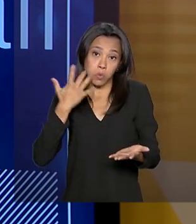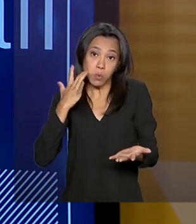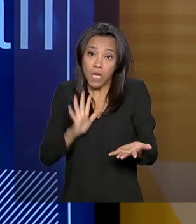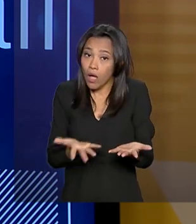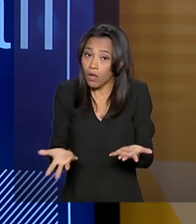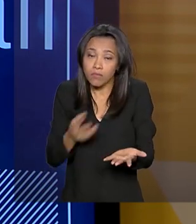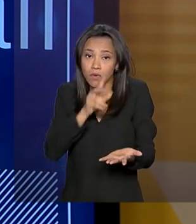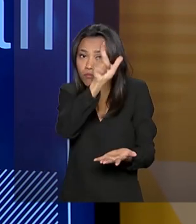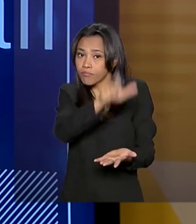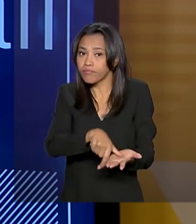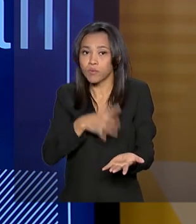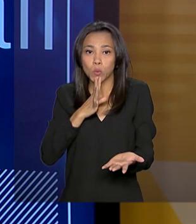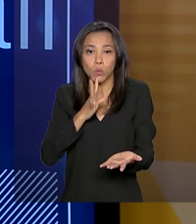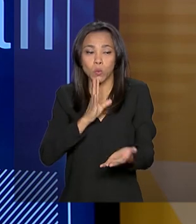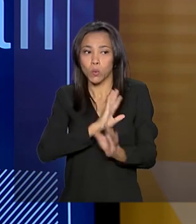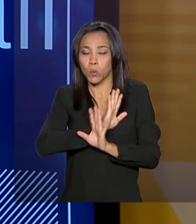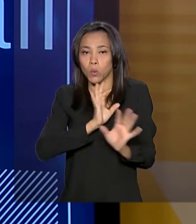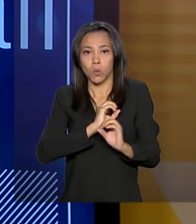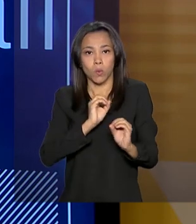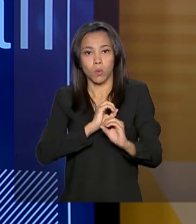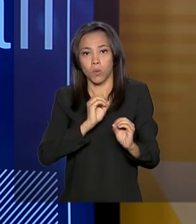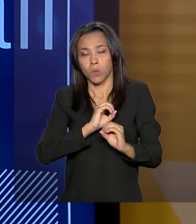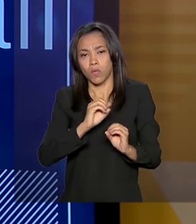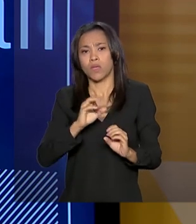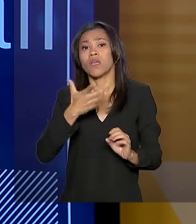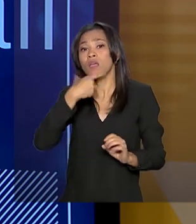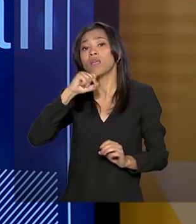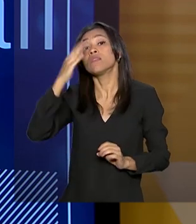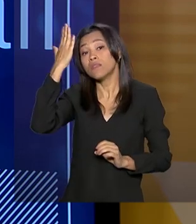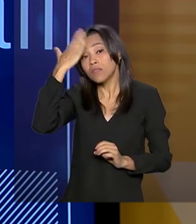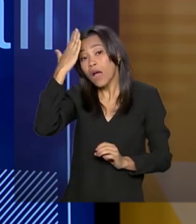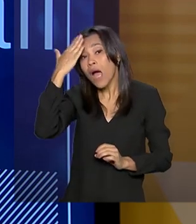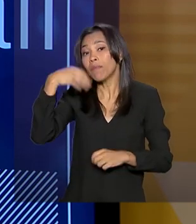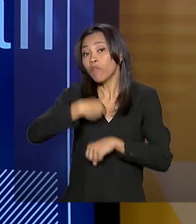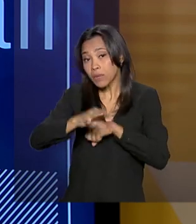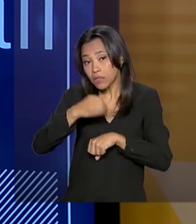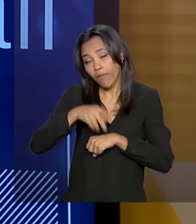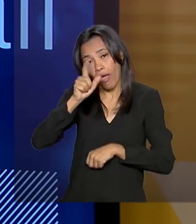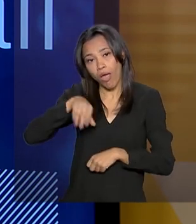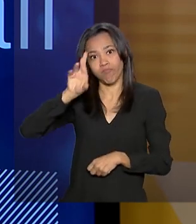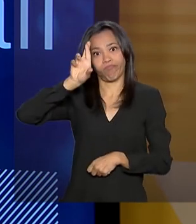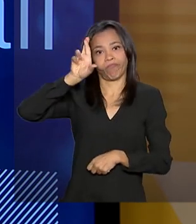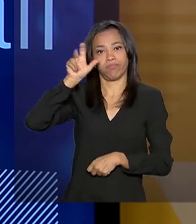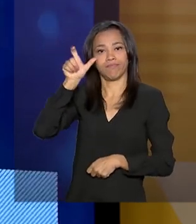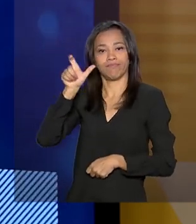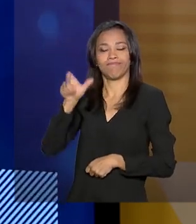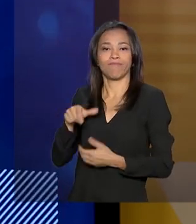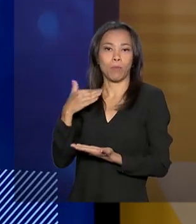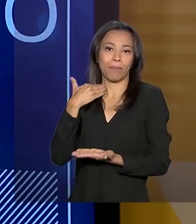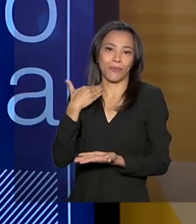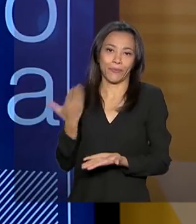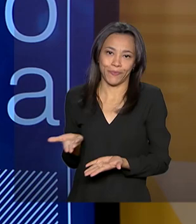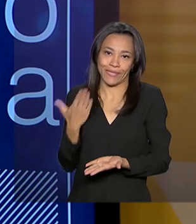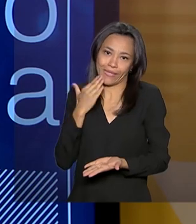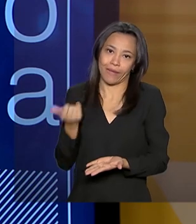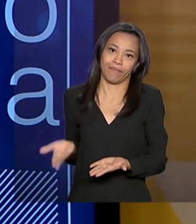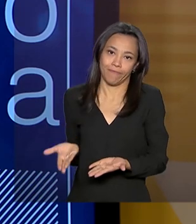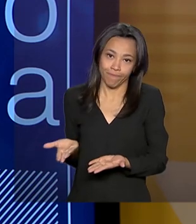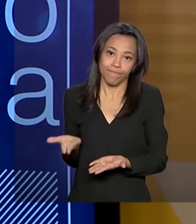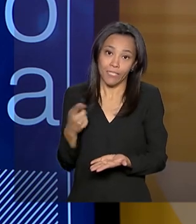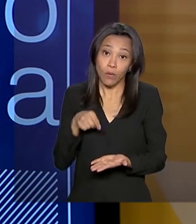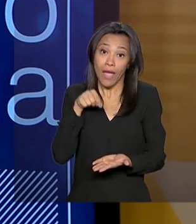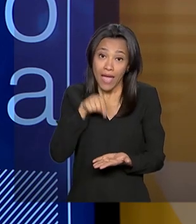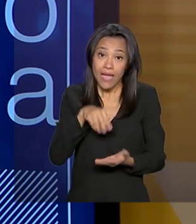digamos, tem um poder nessa relação são os bancos, porque eles têm essa informação, outros órgãos não têm. Então, isso democratiza a